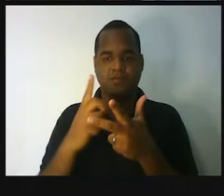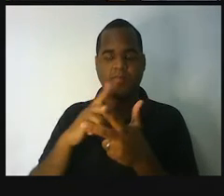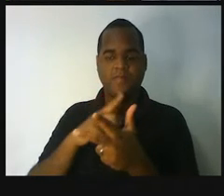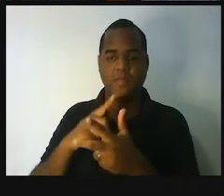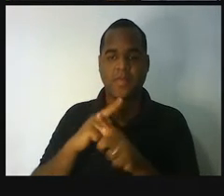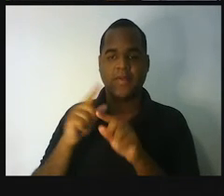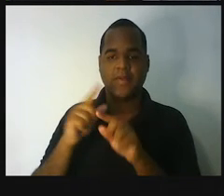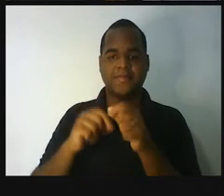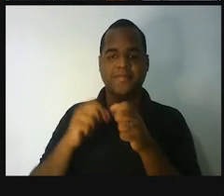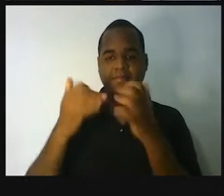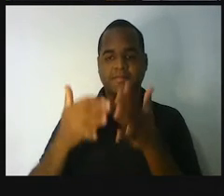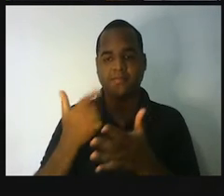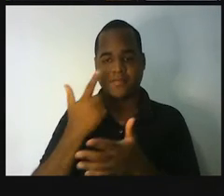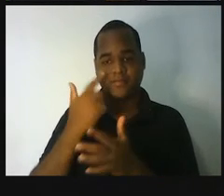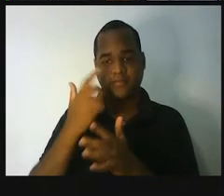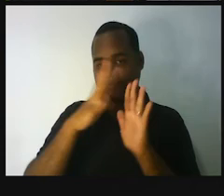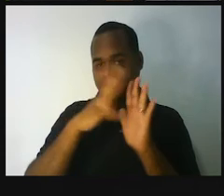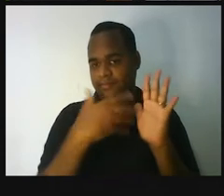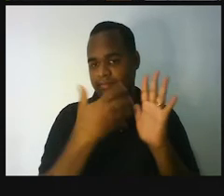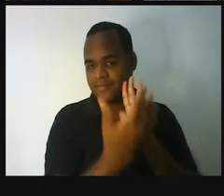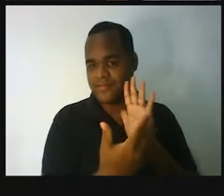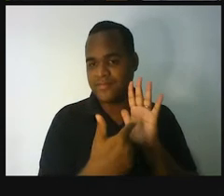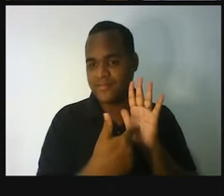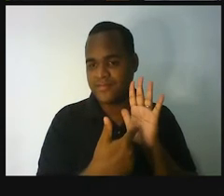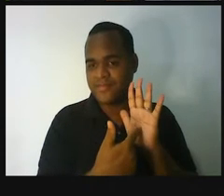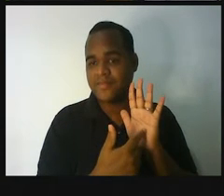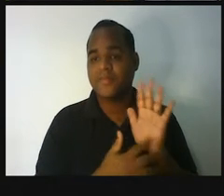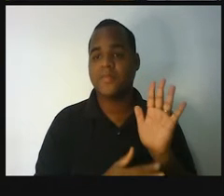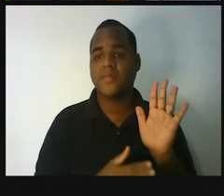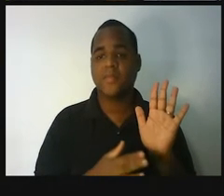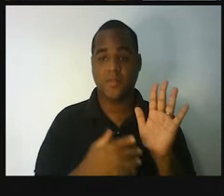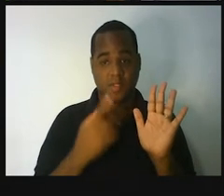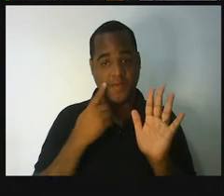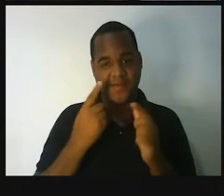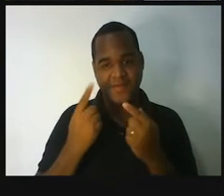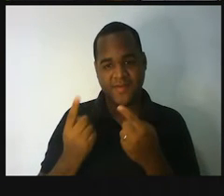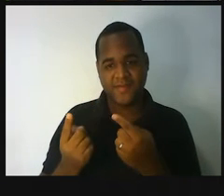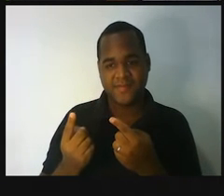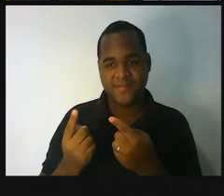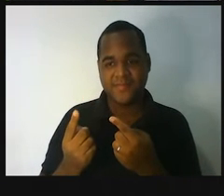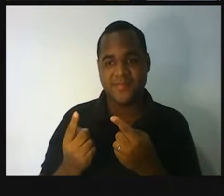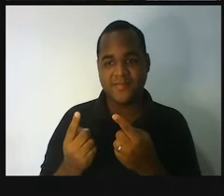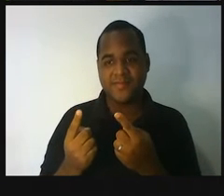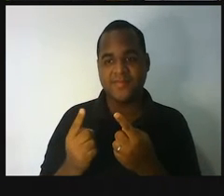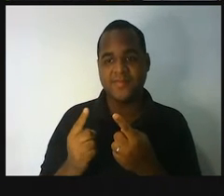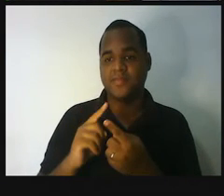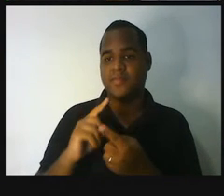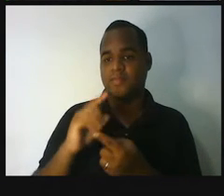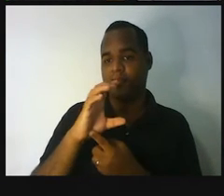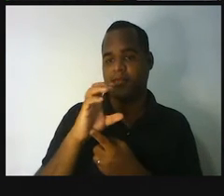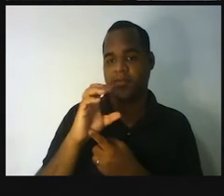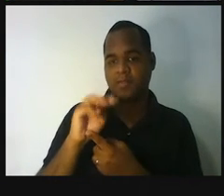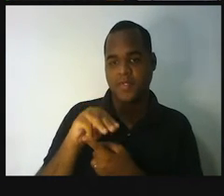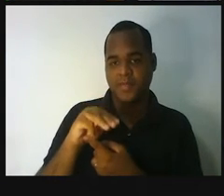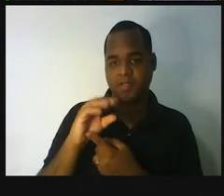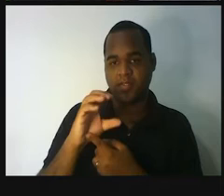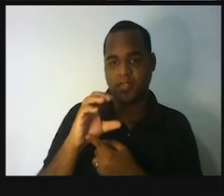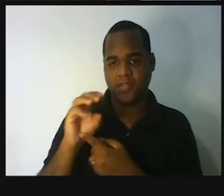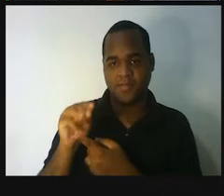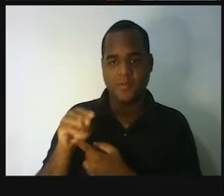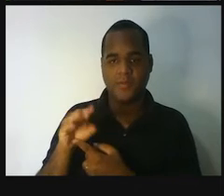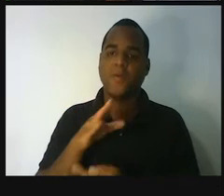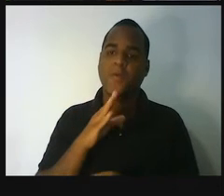Basta a gente olhar para essa tabelinha aí. Certo? E aí você vai lembrar, ó. O centímetro você conhece. Tá?